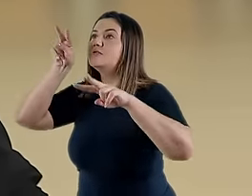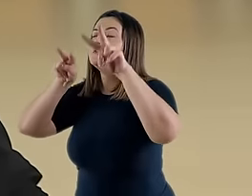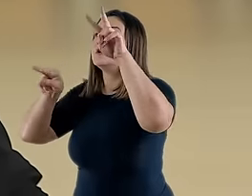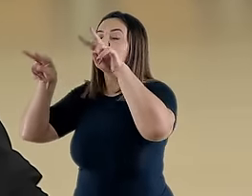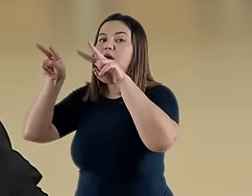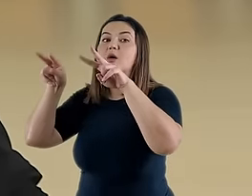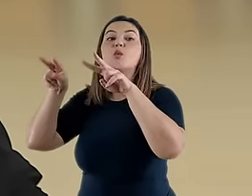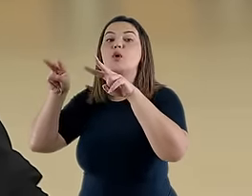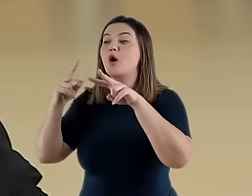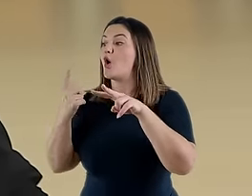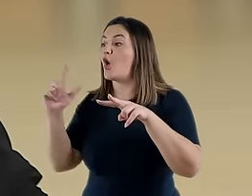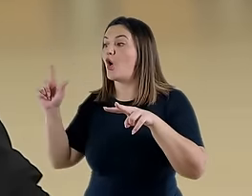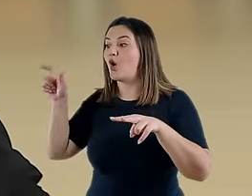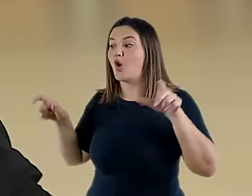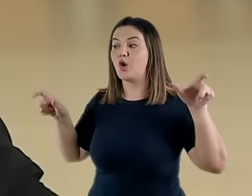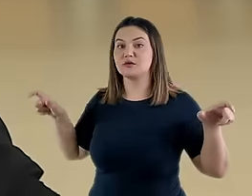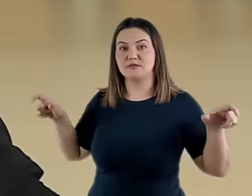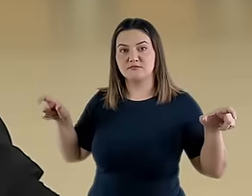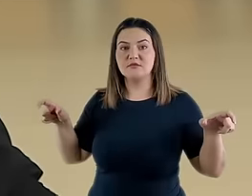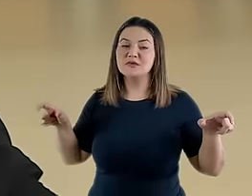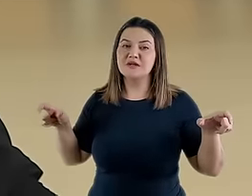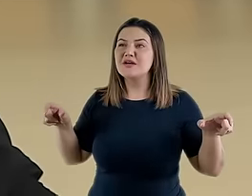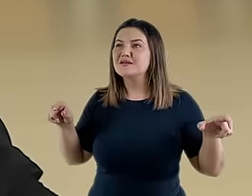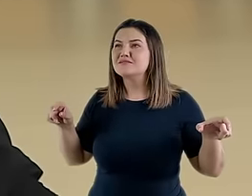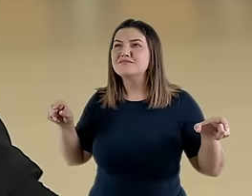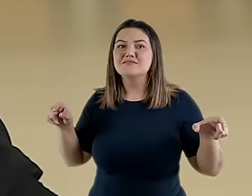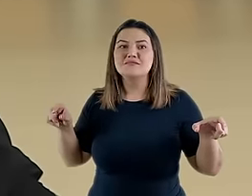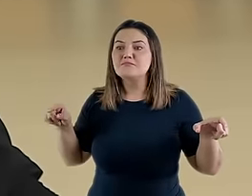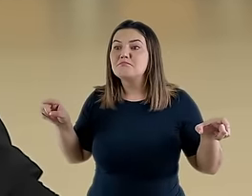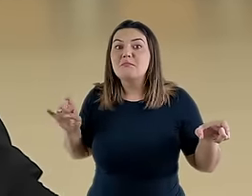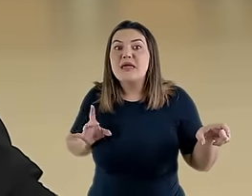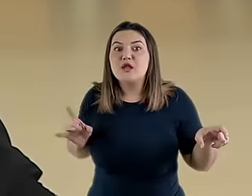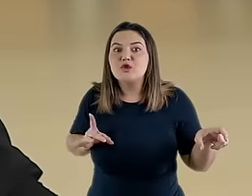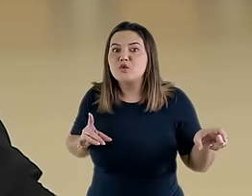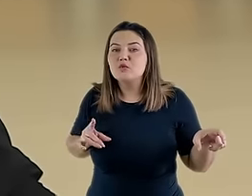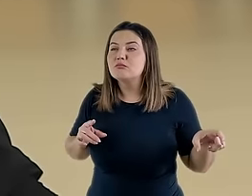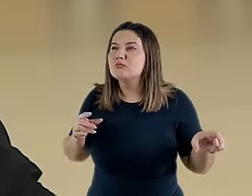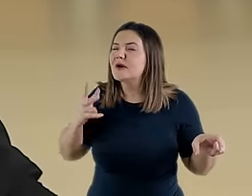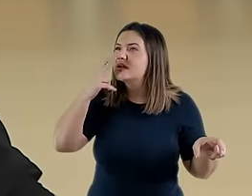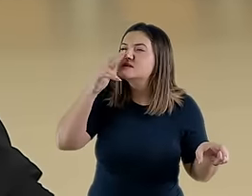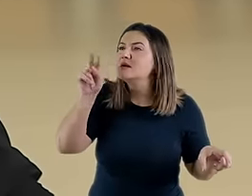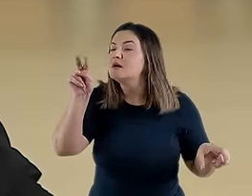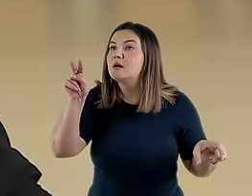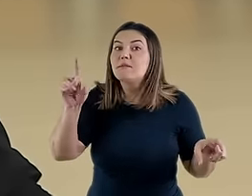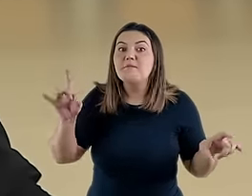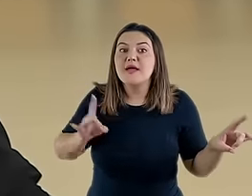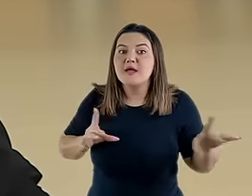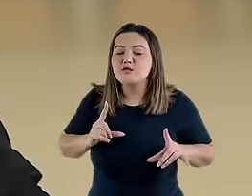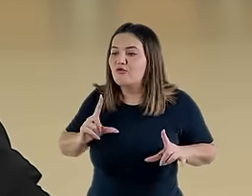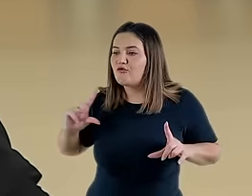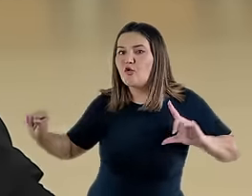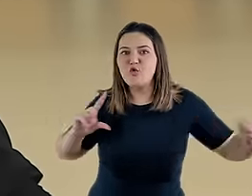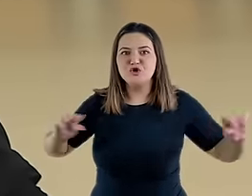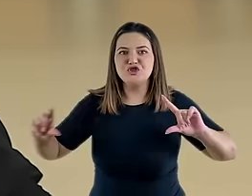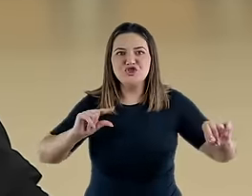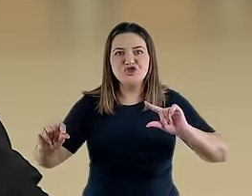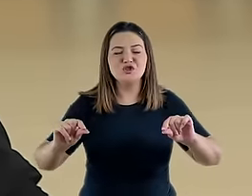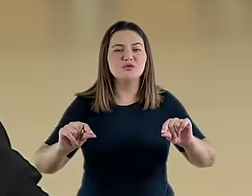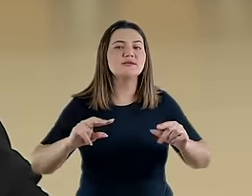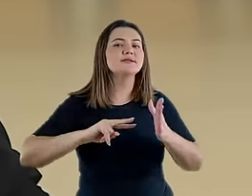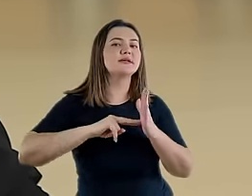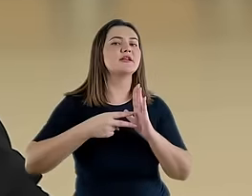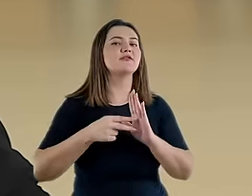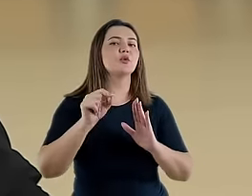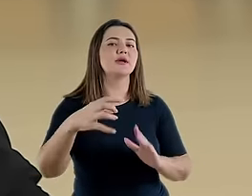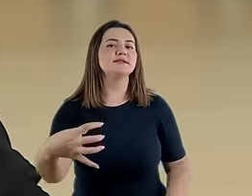que estavam com ele, talvez até vissem alguma coisa, mas, por temor, correram, fugiram. Isto indica que elas, de